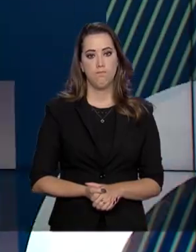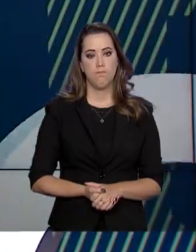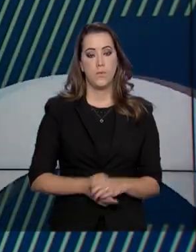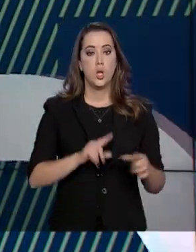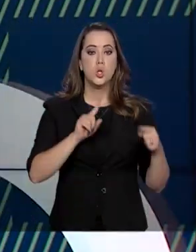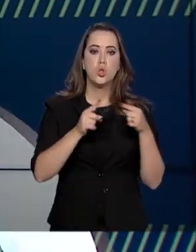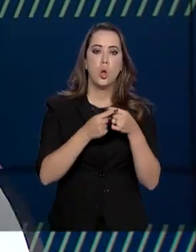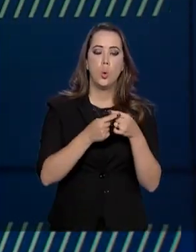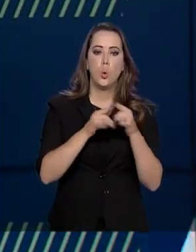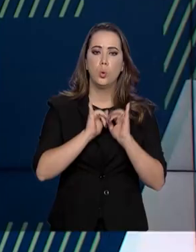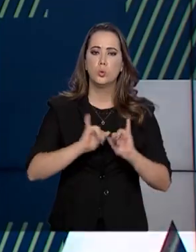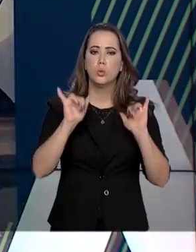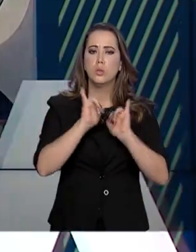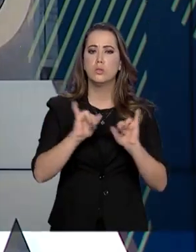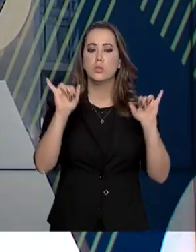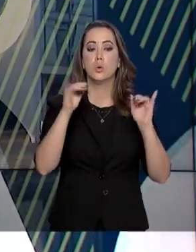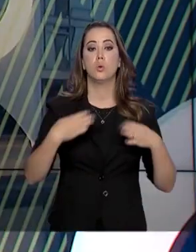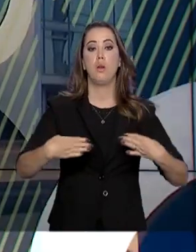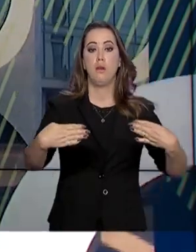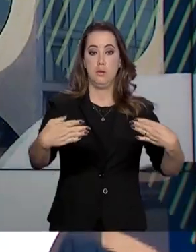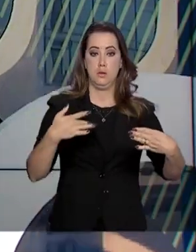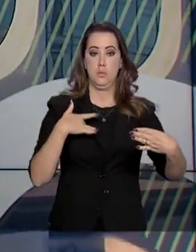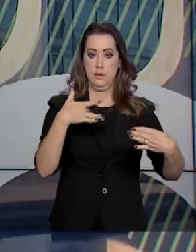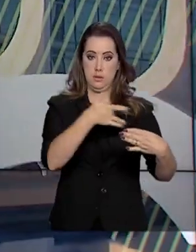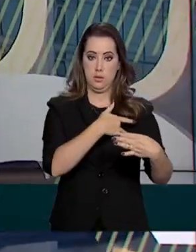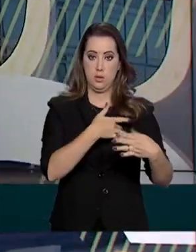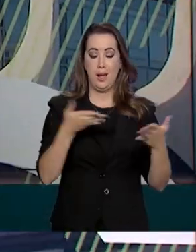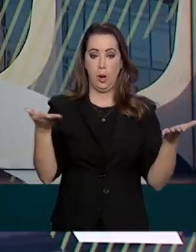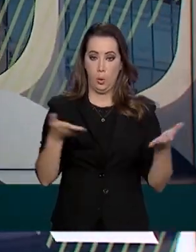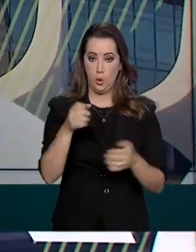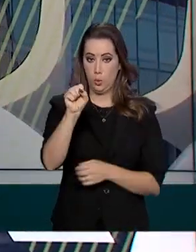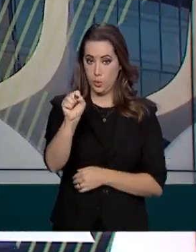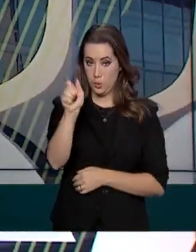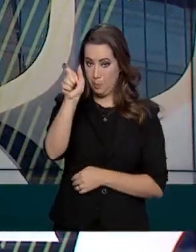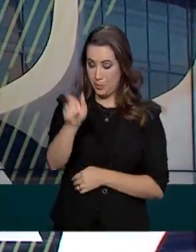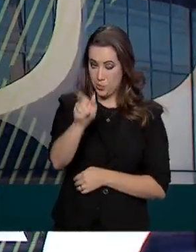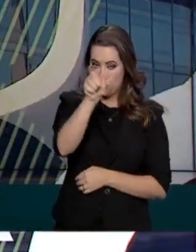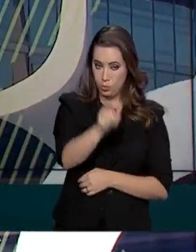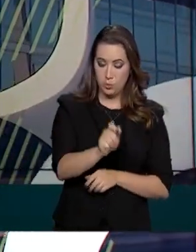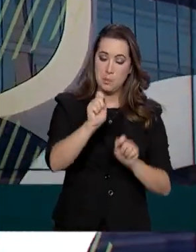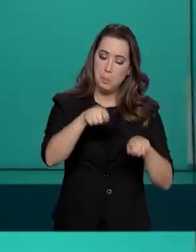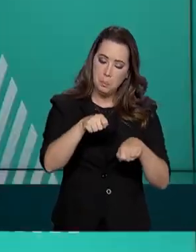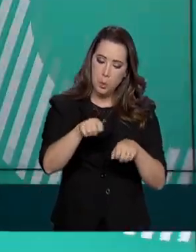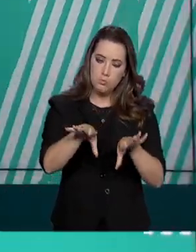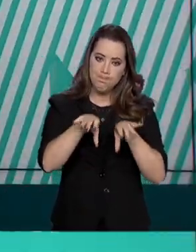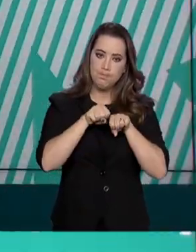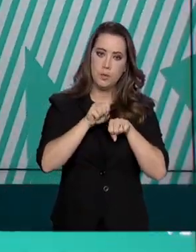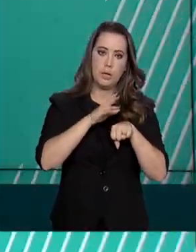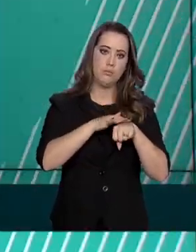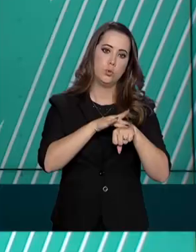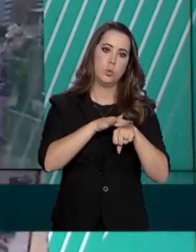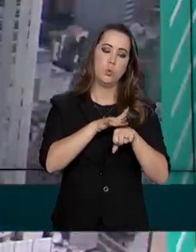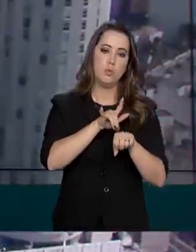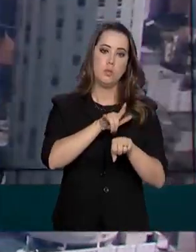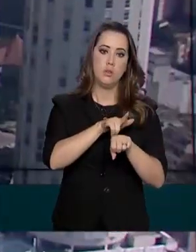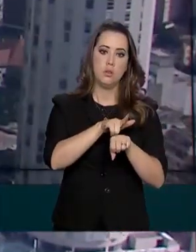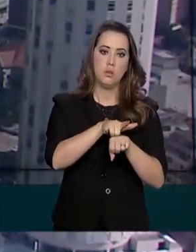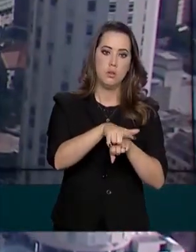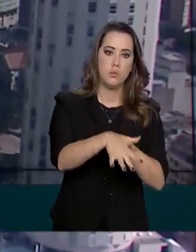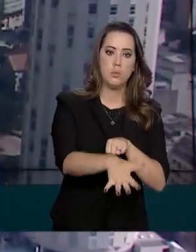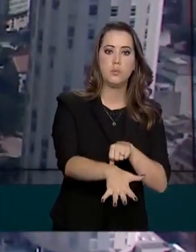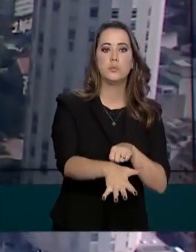Segundo a última atualização do Ministério da Saúde, agora são oito os casos suspeitos de coronavírus no Brasil.